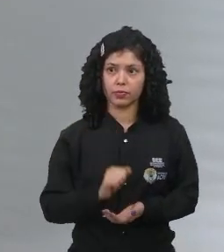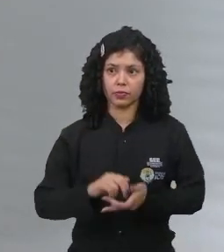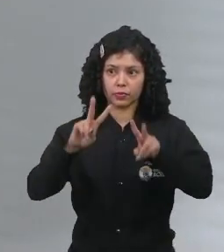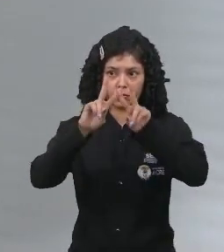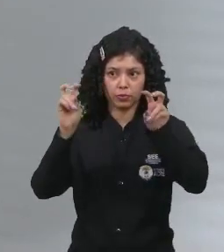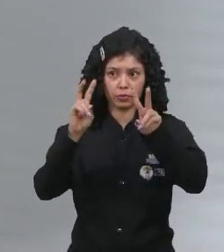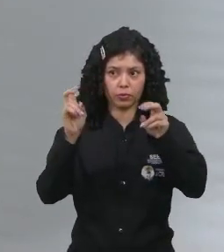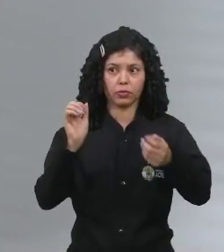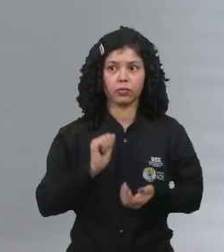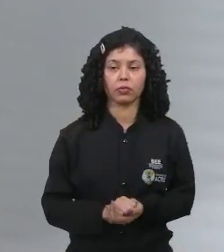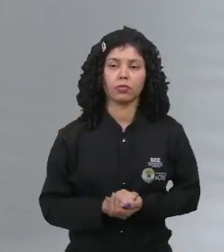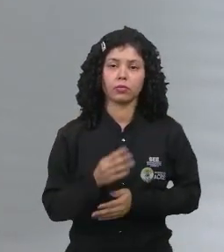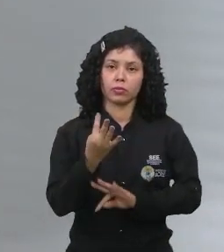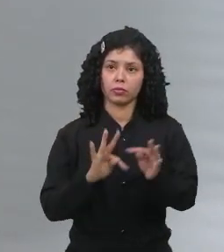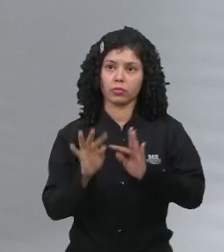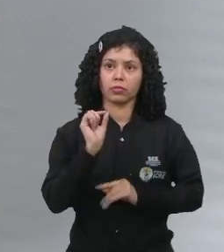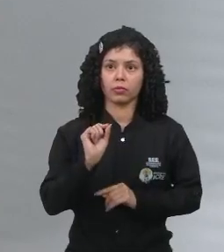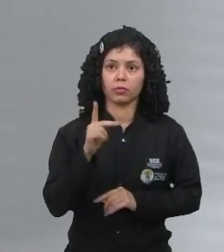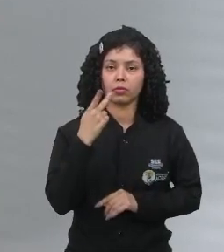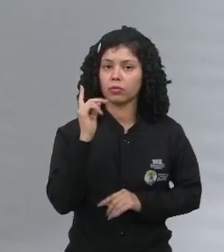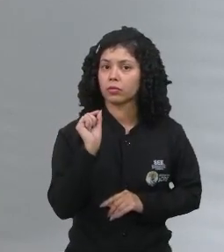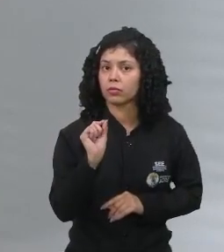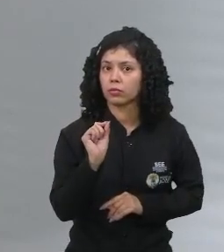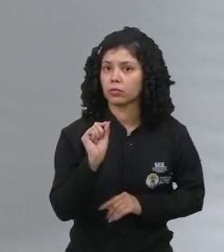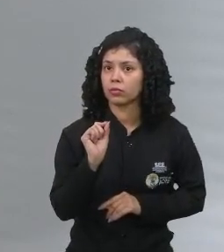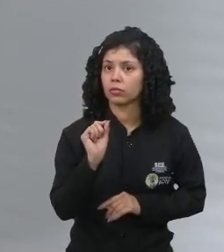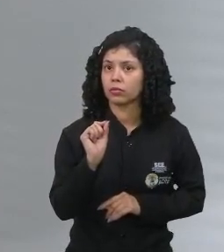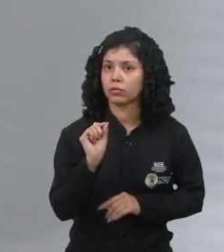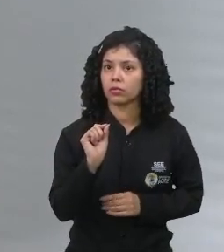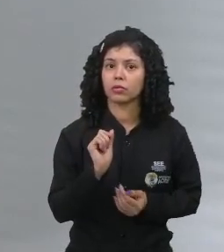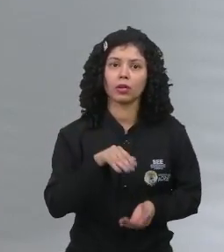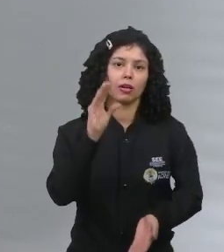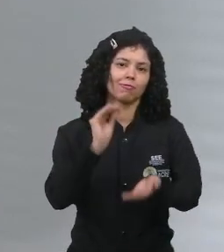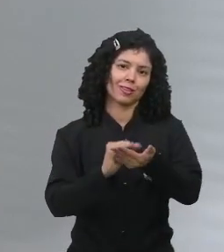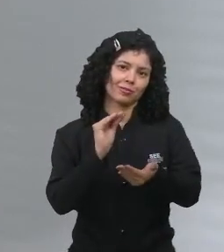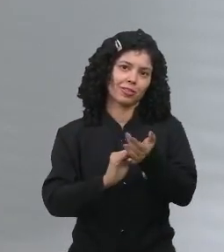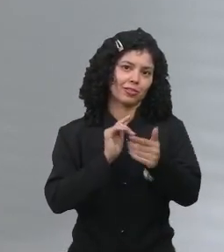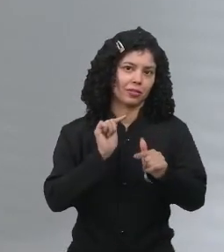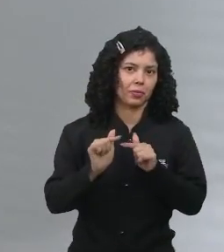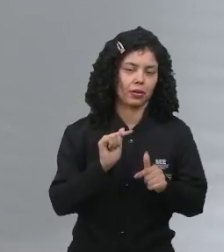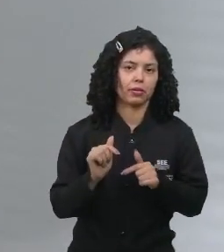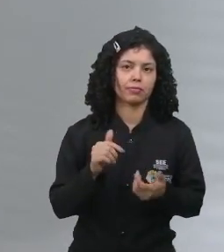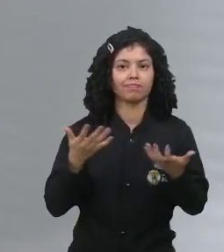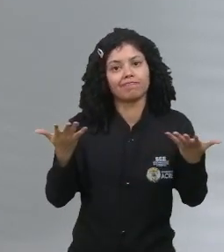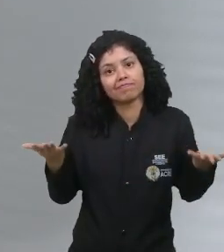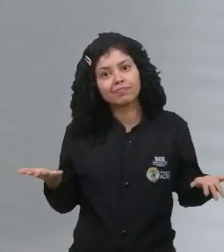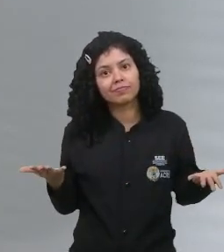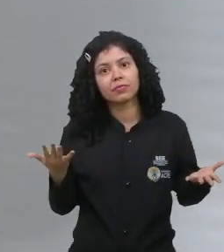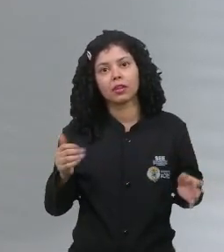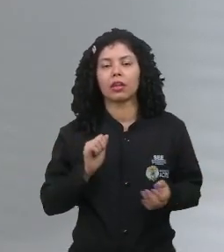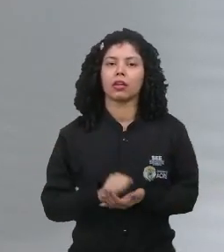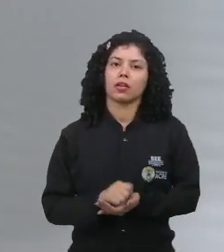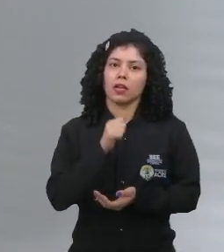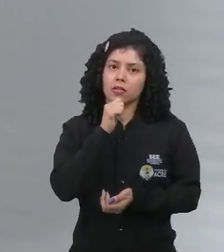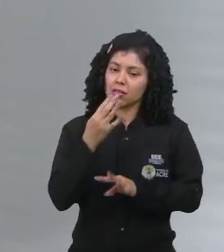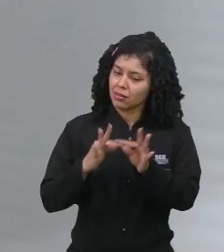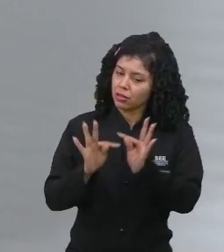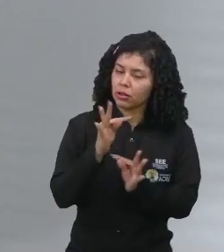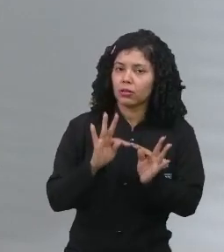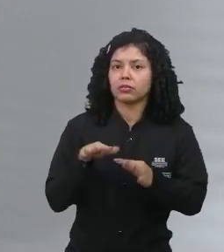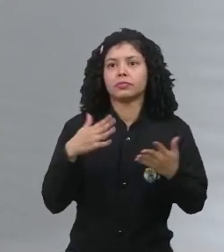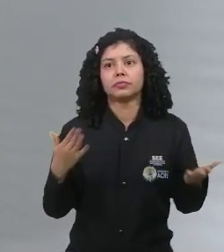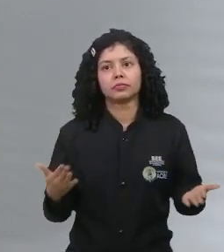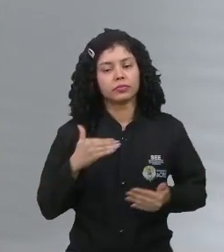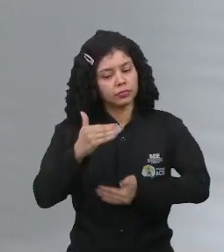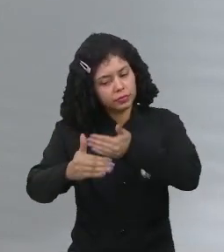a essas inovações tecnológicas, diz respeito ao desemprego, porque quer queira, quer não. Dependendo da tecnologia